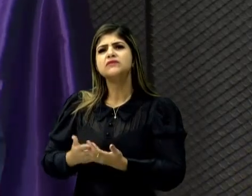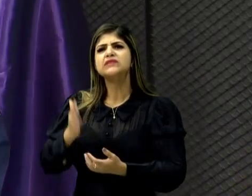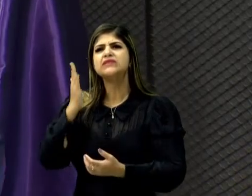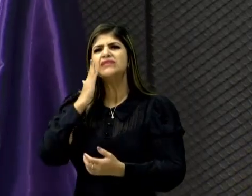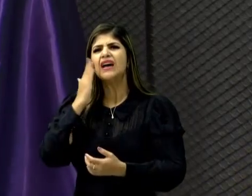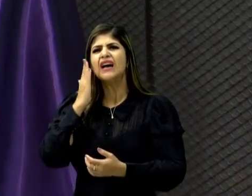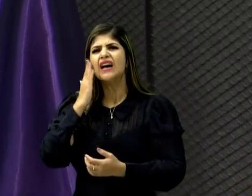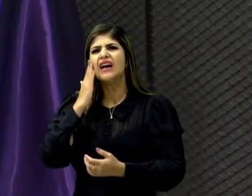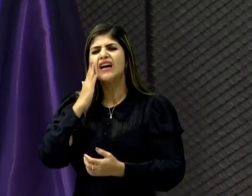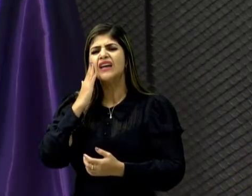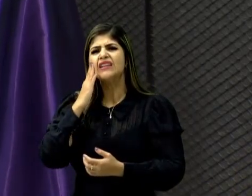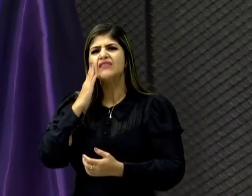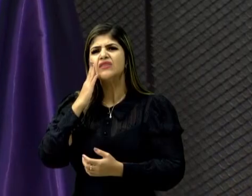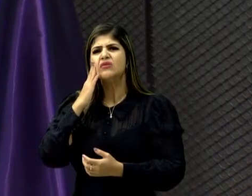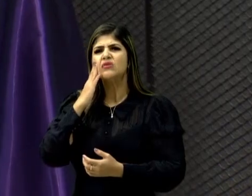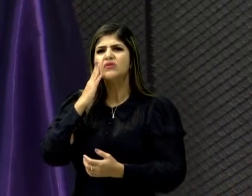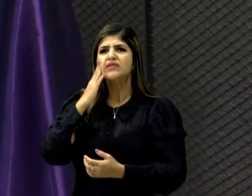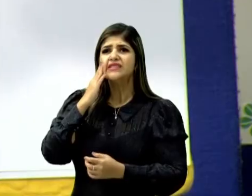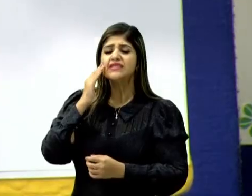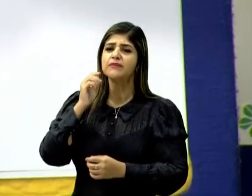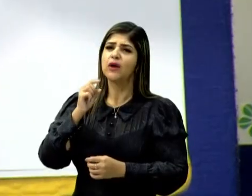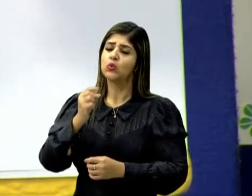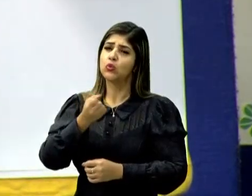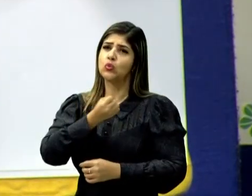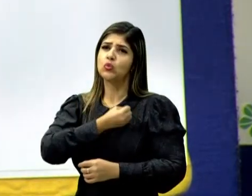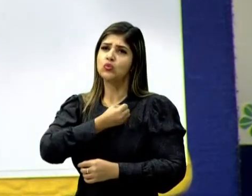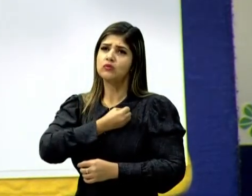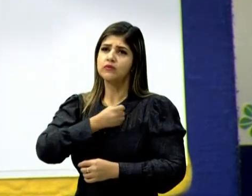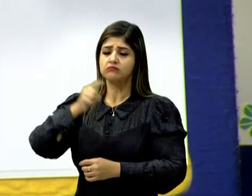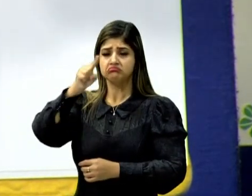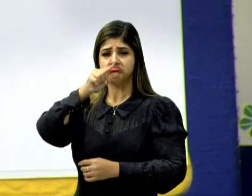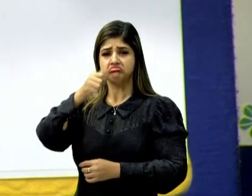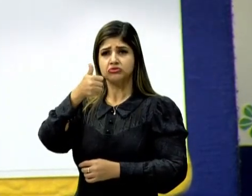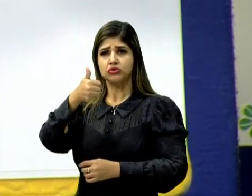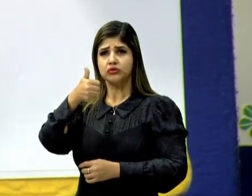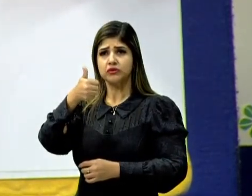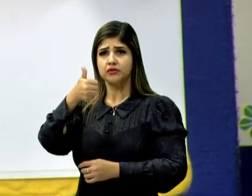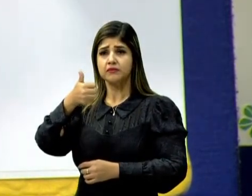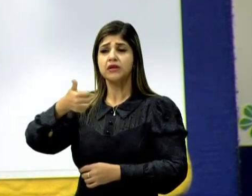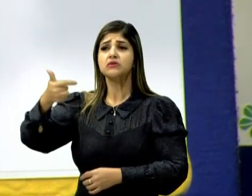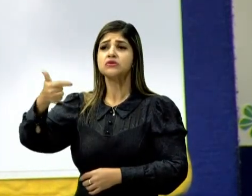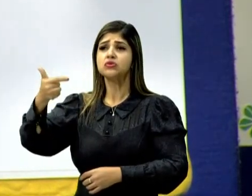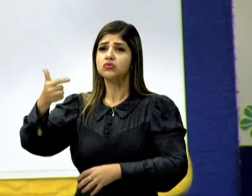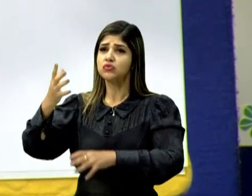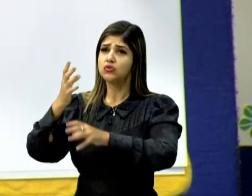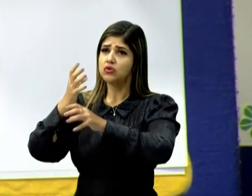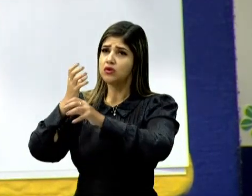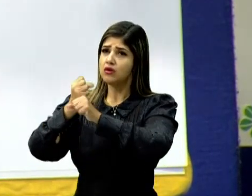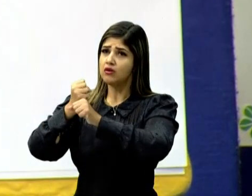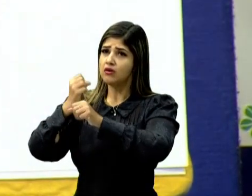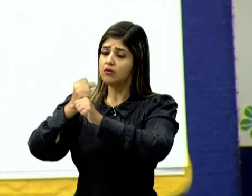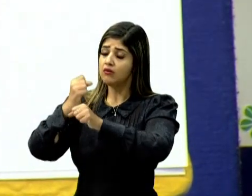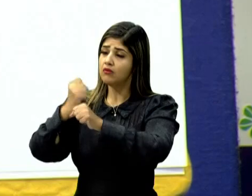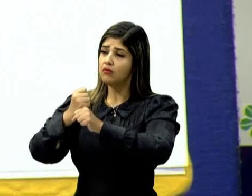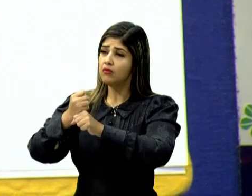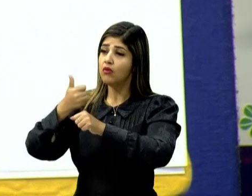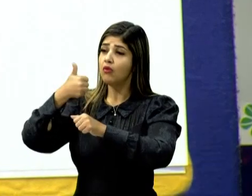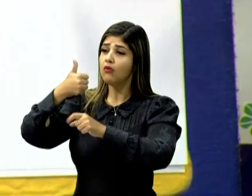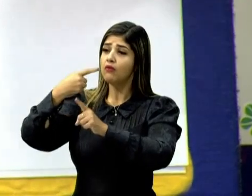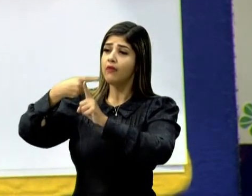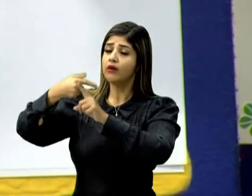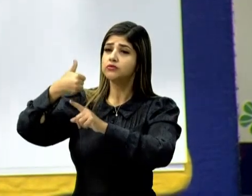Tem essa sequência? Eu vou pegar o primeiro número e o segundo número e vou somar. 1 mais 1, dá 2.